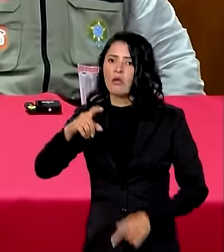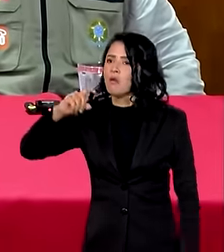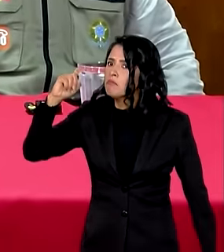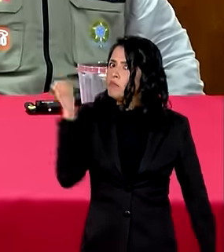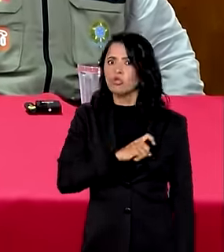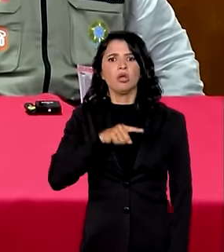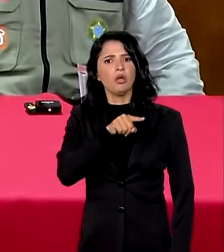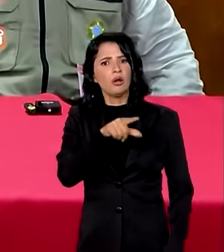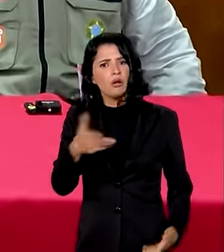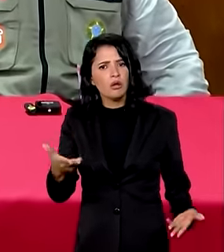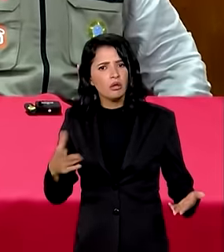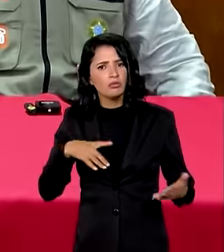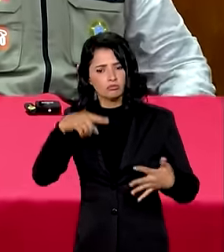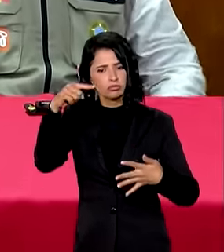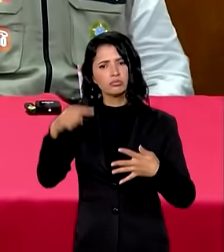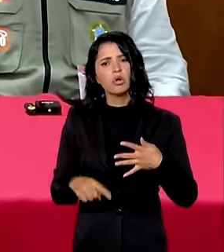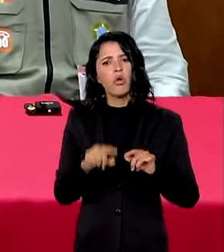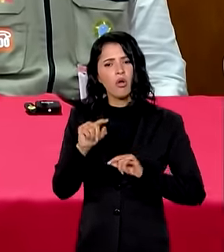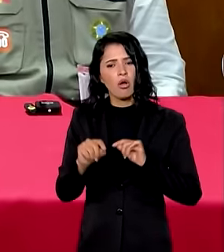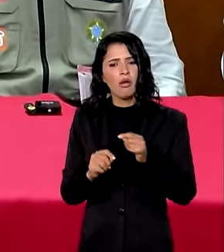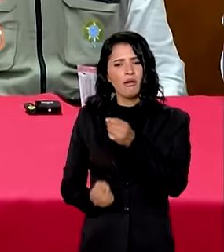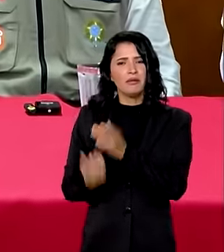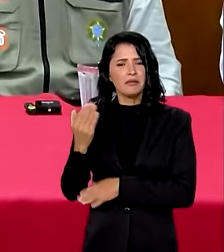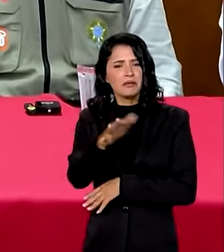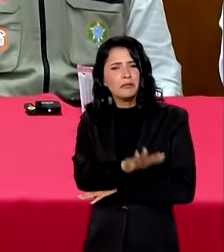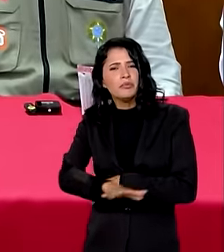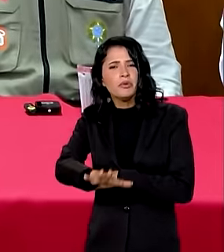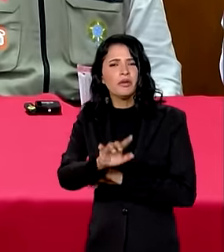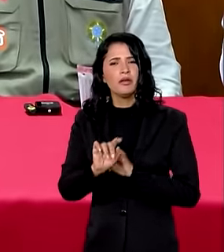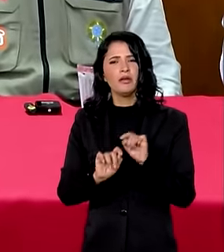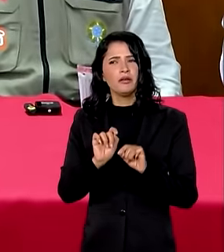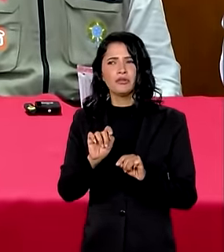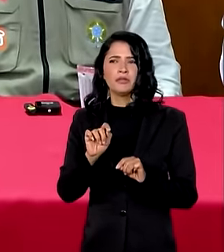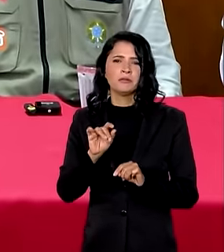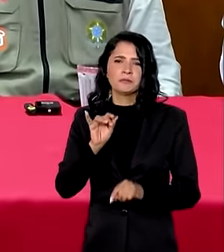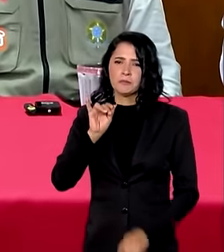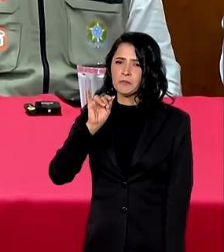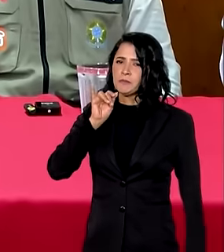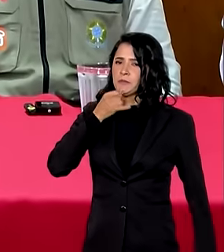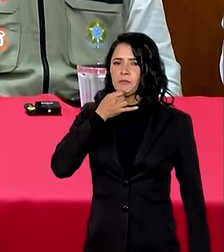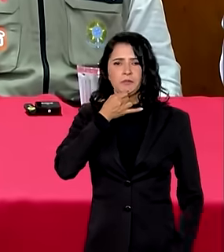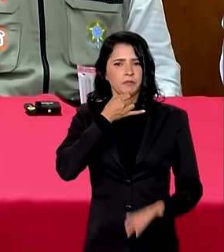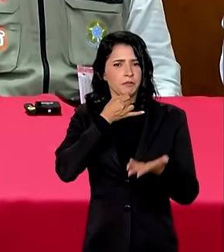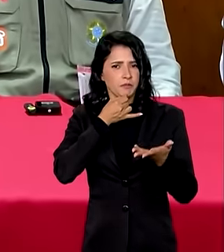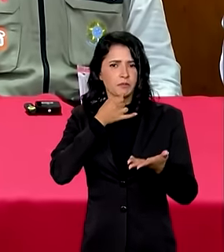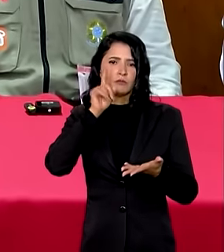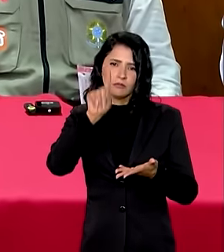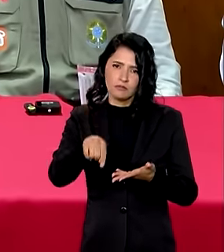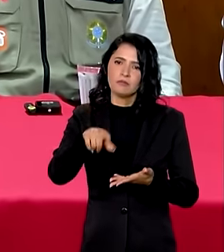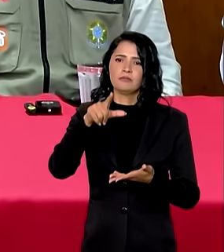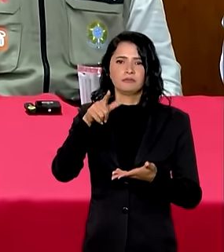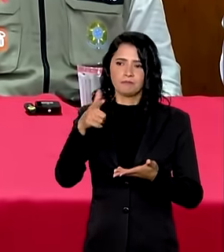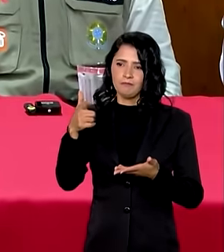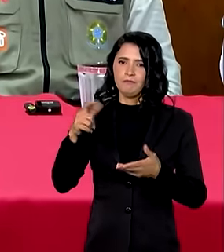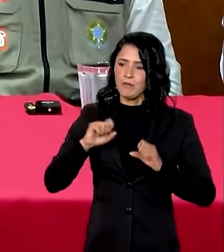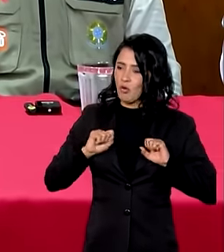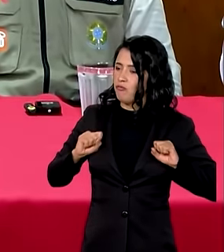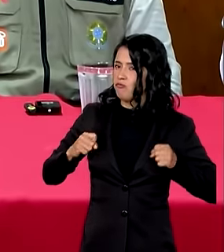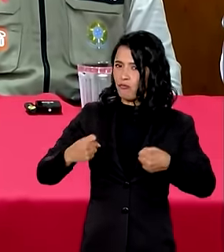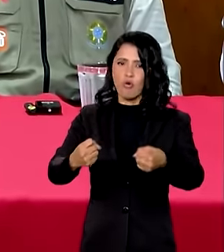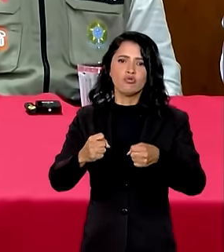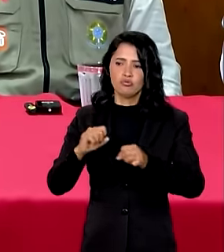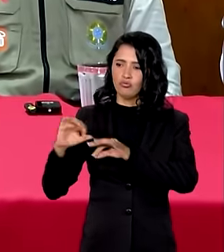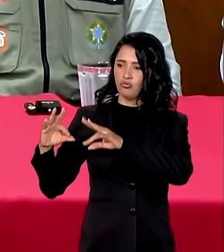E tudo isso, gente, cria esse ambiente que, infelizmente, o que era para ser um grande esforço